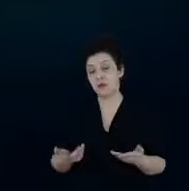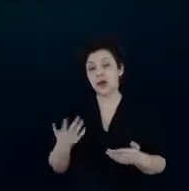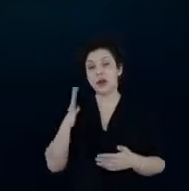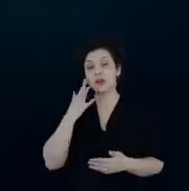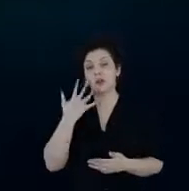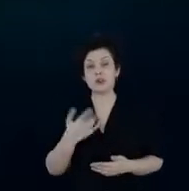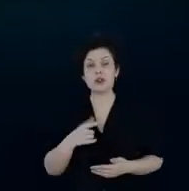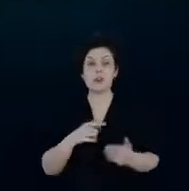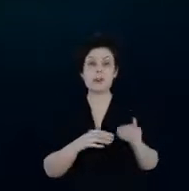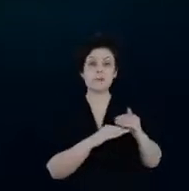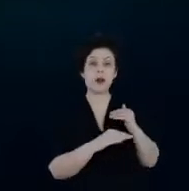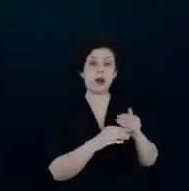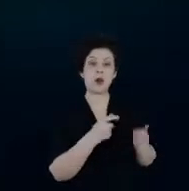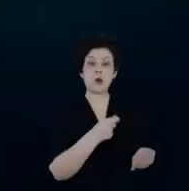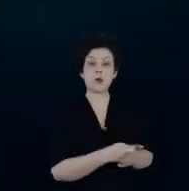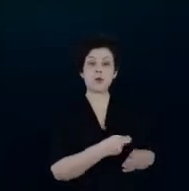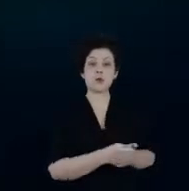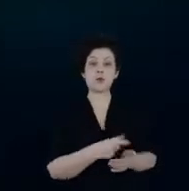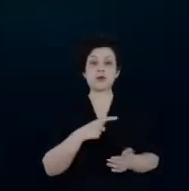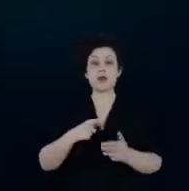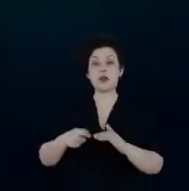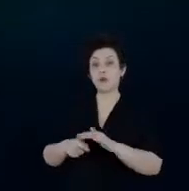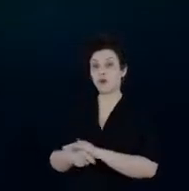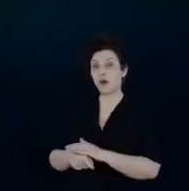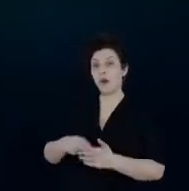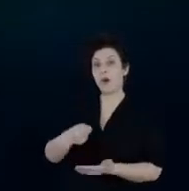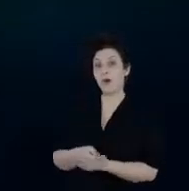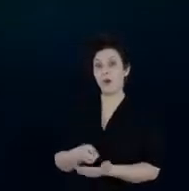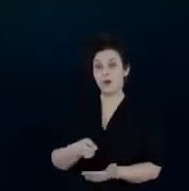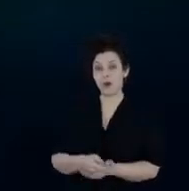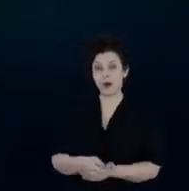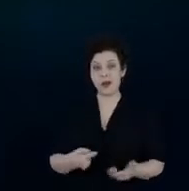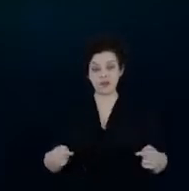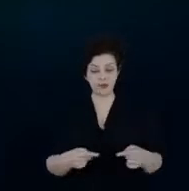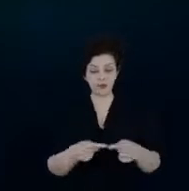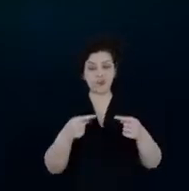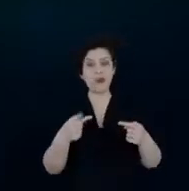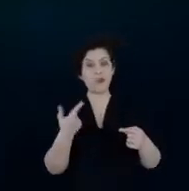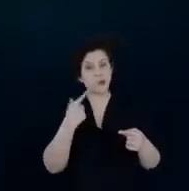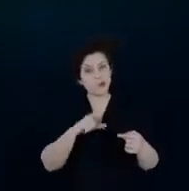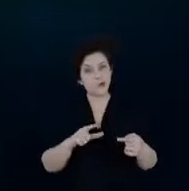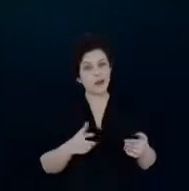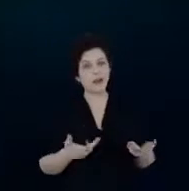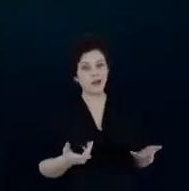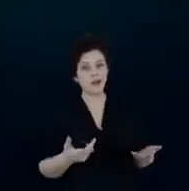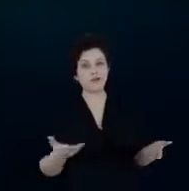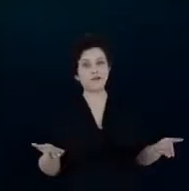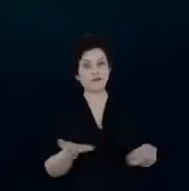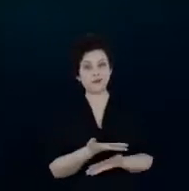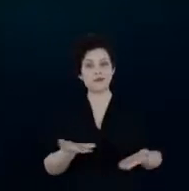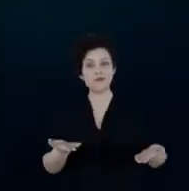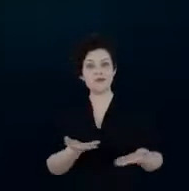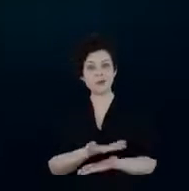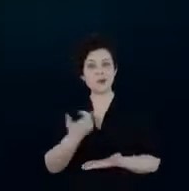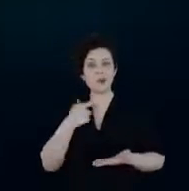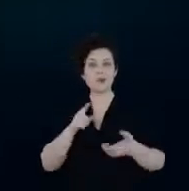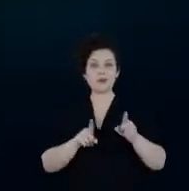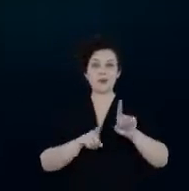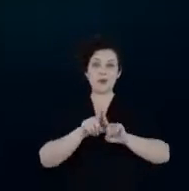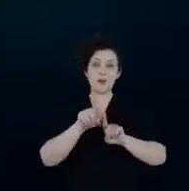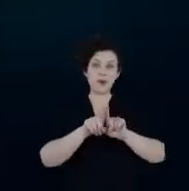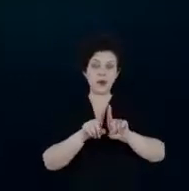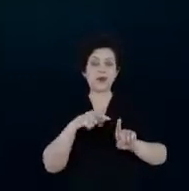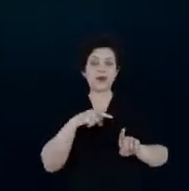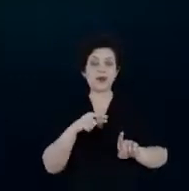padrões obrigatórios a gente tem investimentos obrigatórios e isso faria com que a gente tornasse mais competitivo isso é um